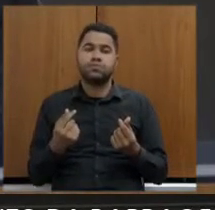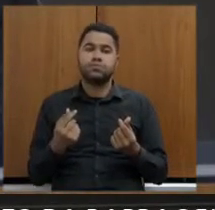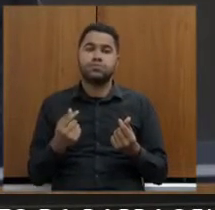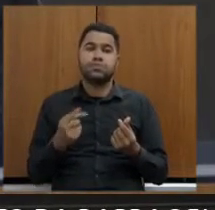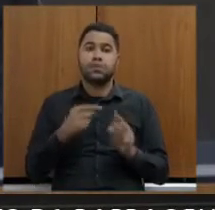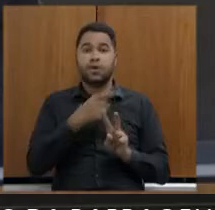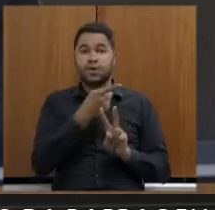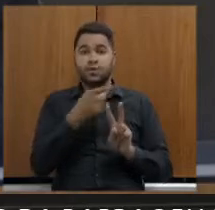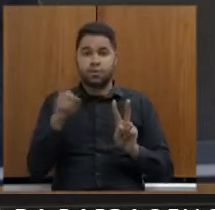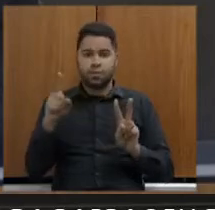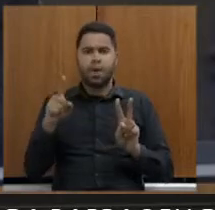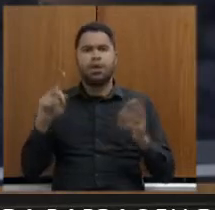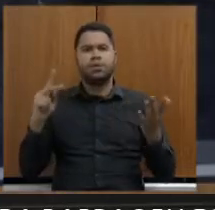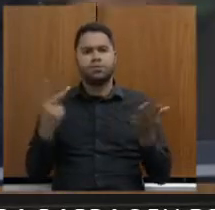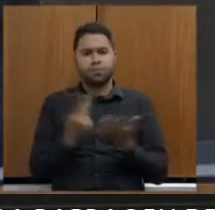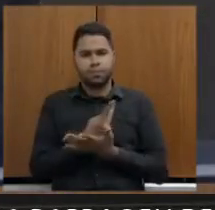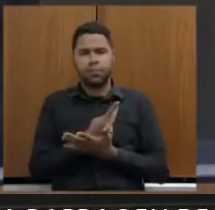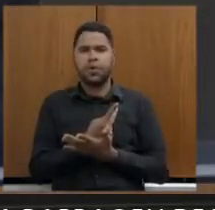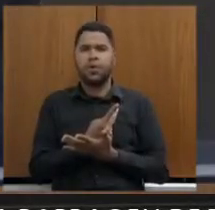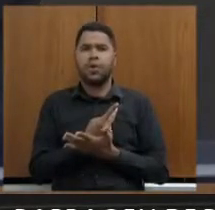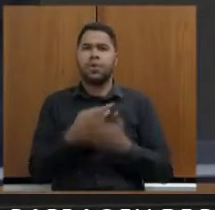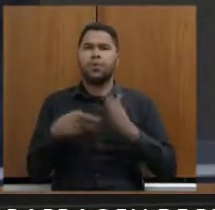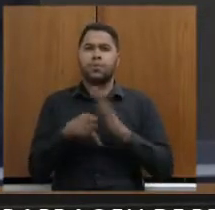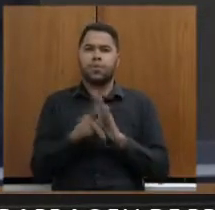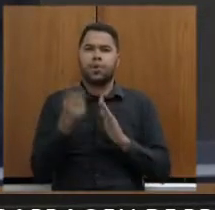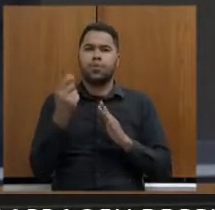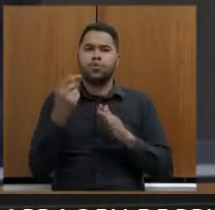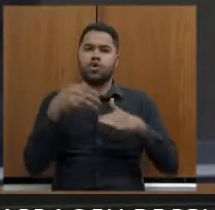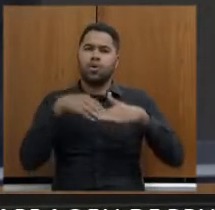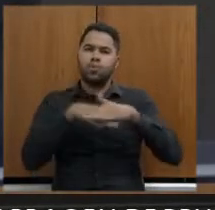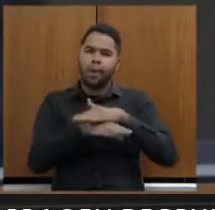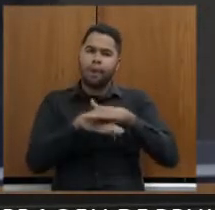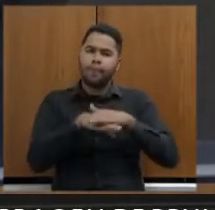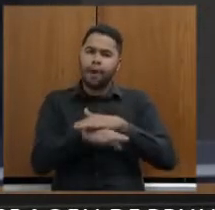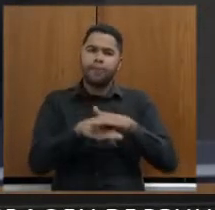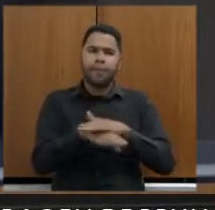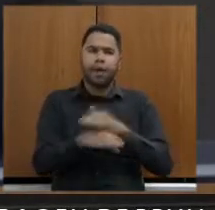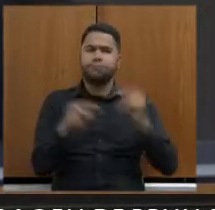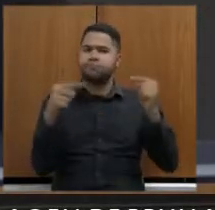Vale tem cumprido os depósitos no prazo correto.